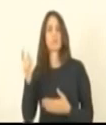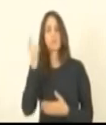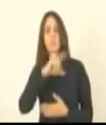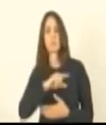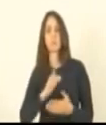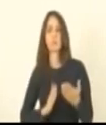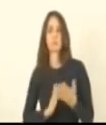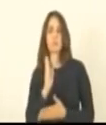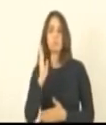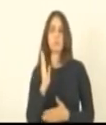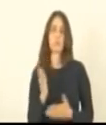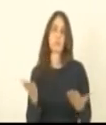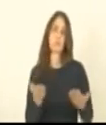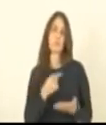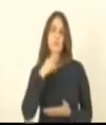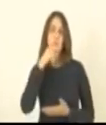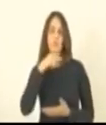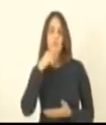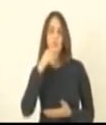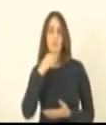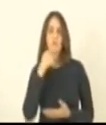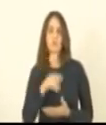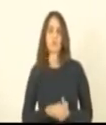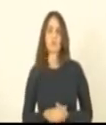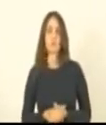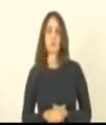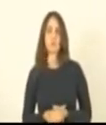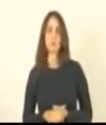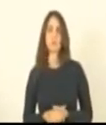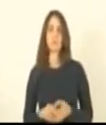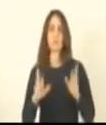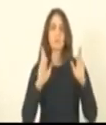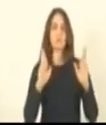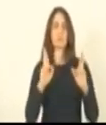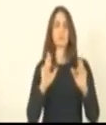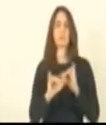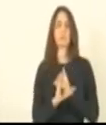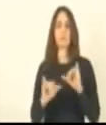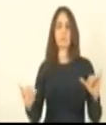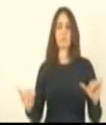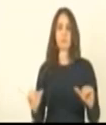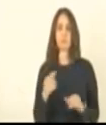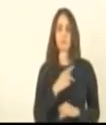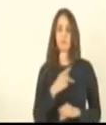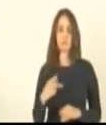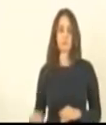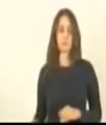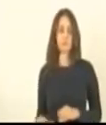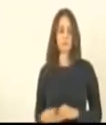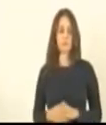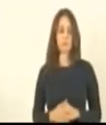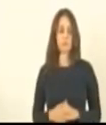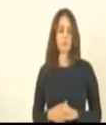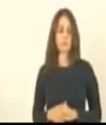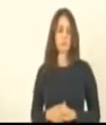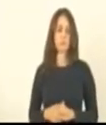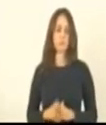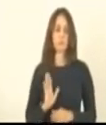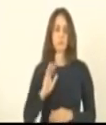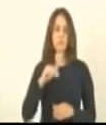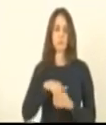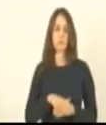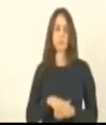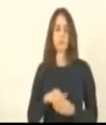infelizmente hoje nós não tivemos mas eu queria aqui fazer esse registro senhor presidente por ter votado